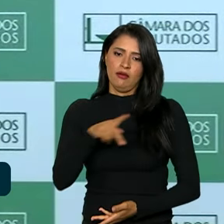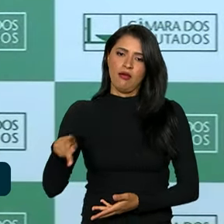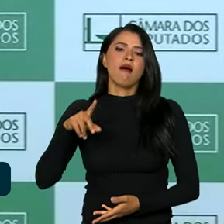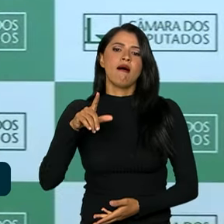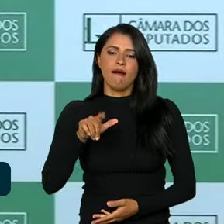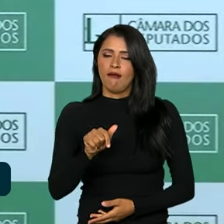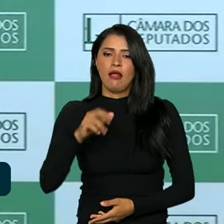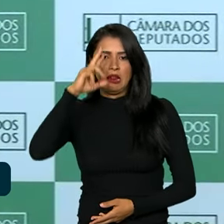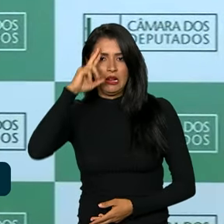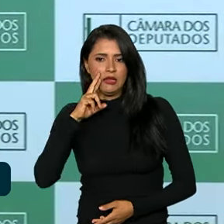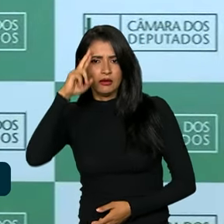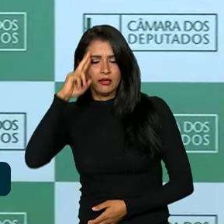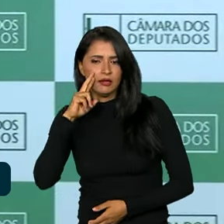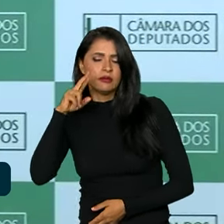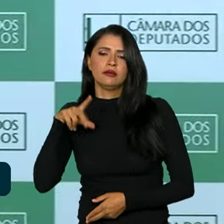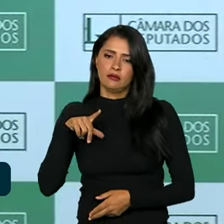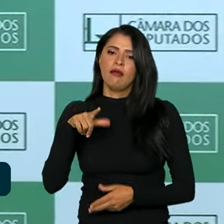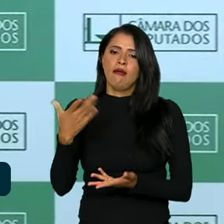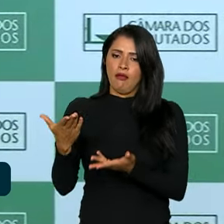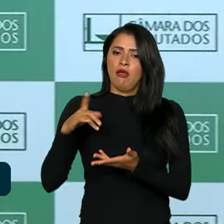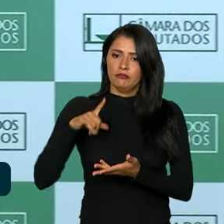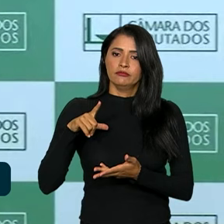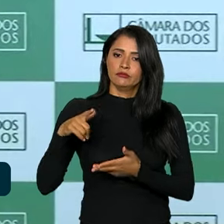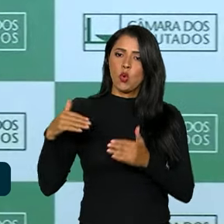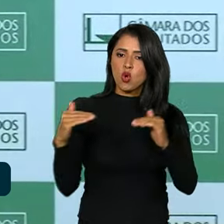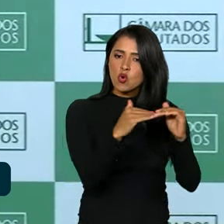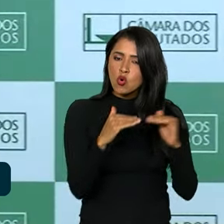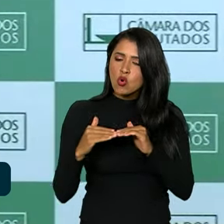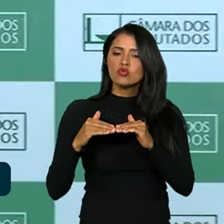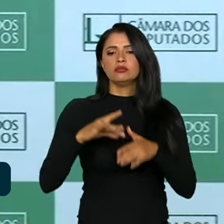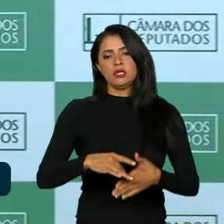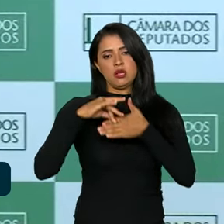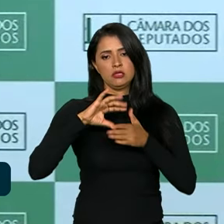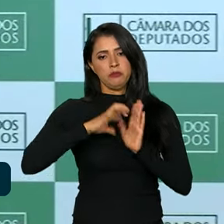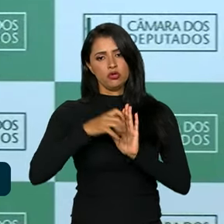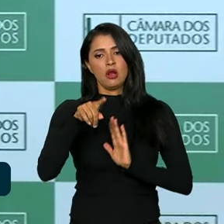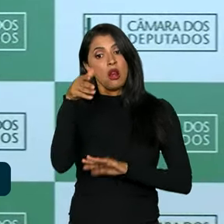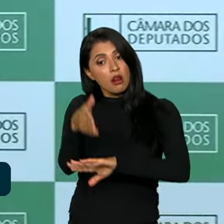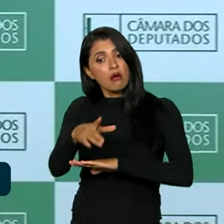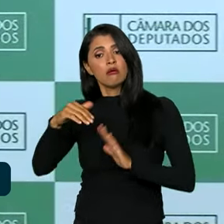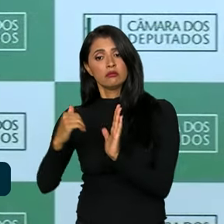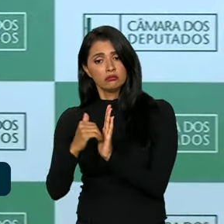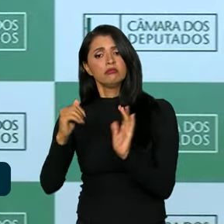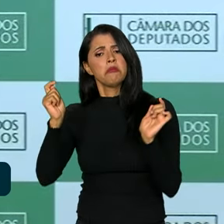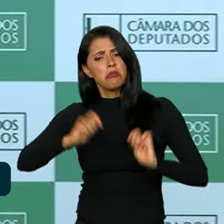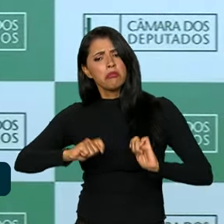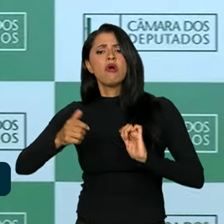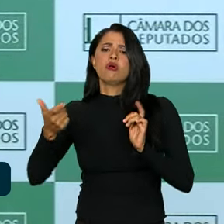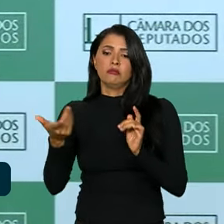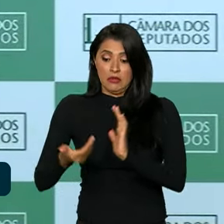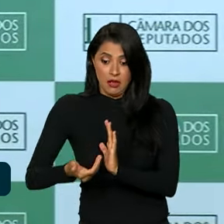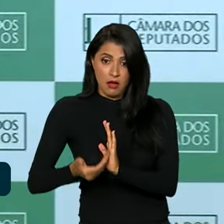Arthur Lira, em acordo com as lideranças partidárias na Câmara, nós possamos estabelecer um calendário